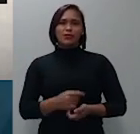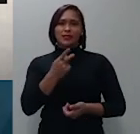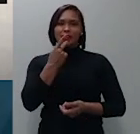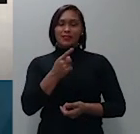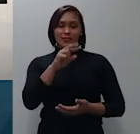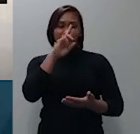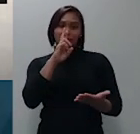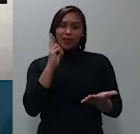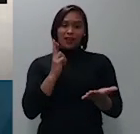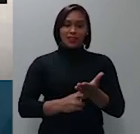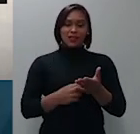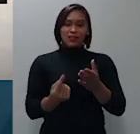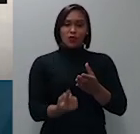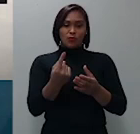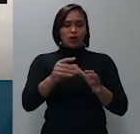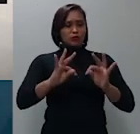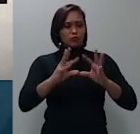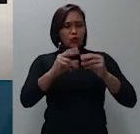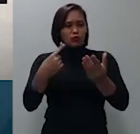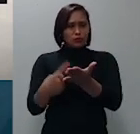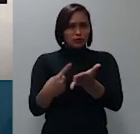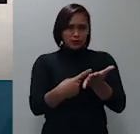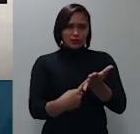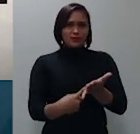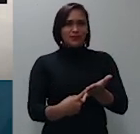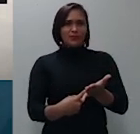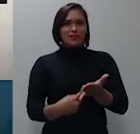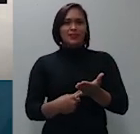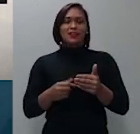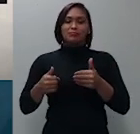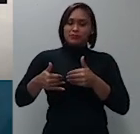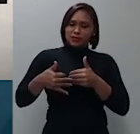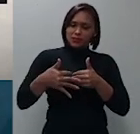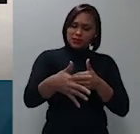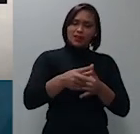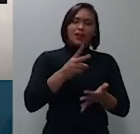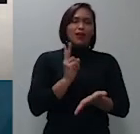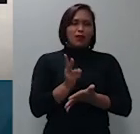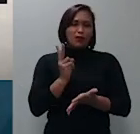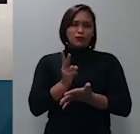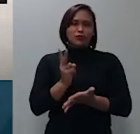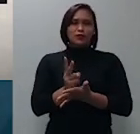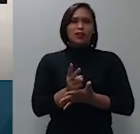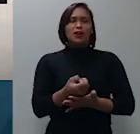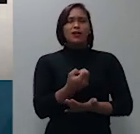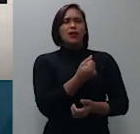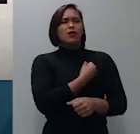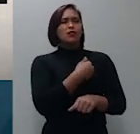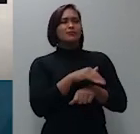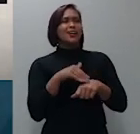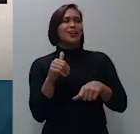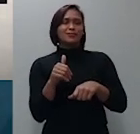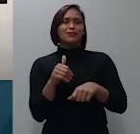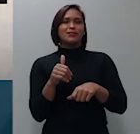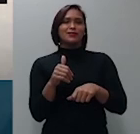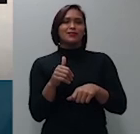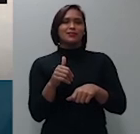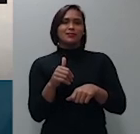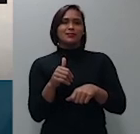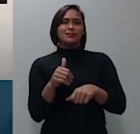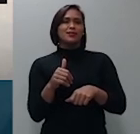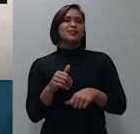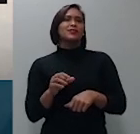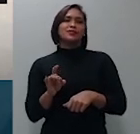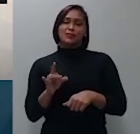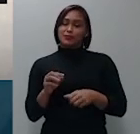seguimos eminentes colegas com chama julgamento agora o recurso especial 1